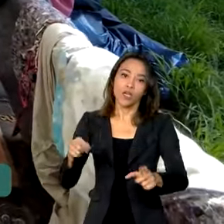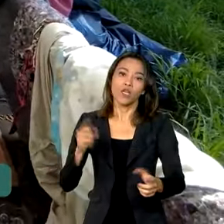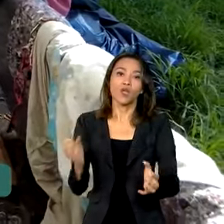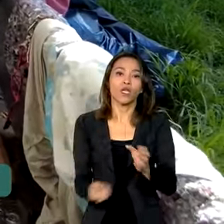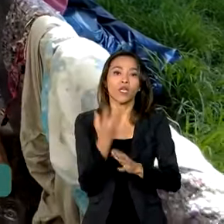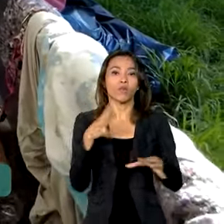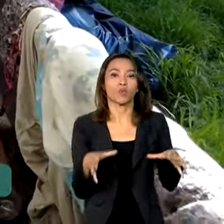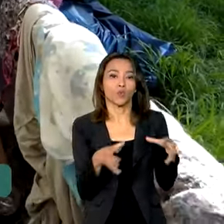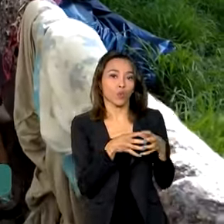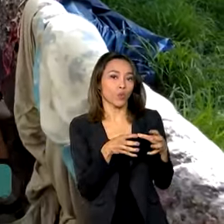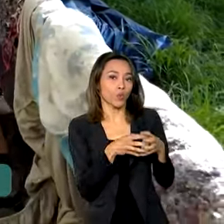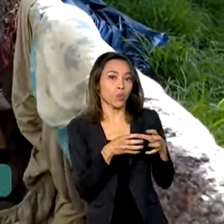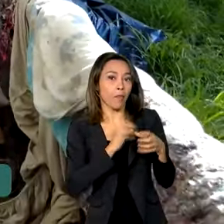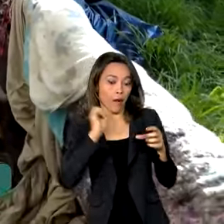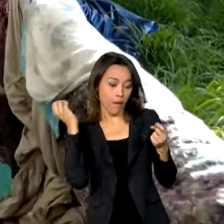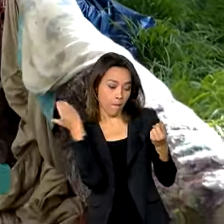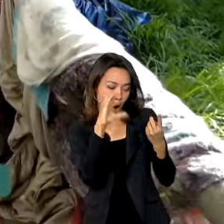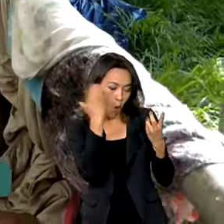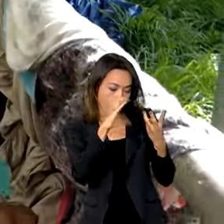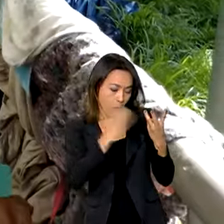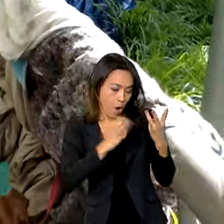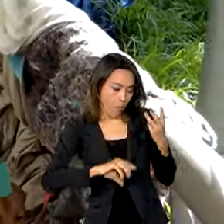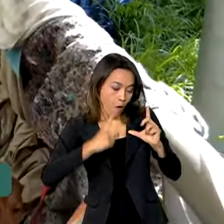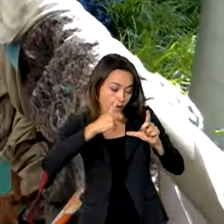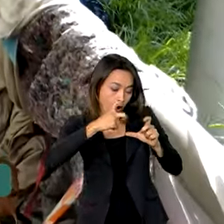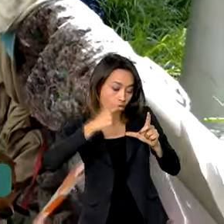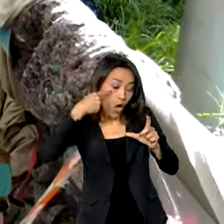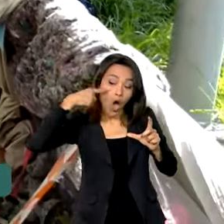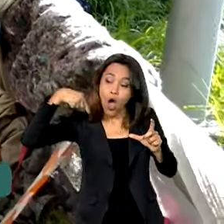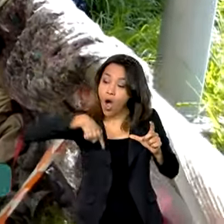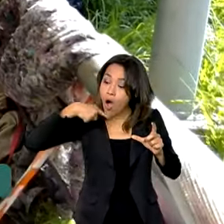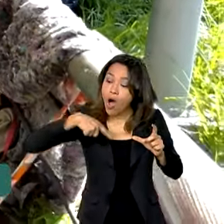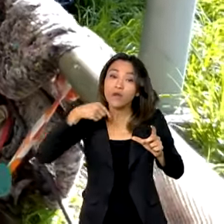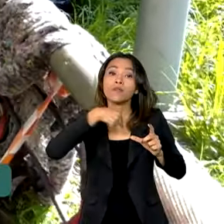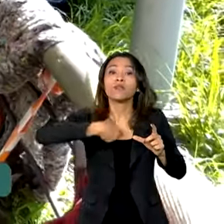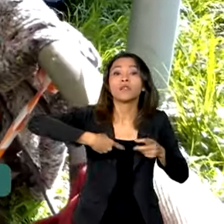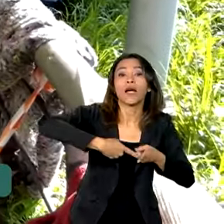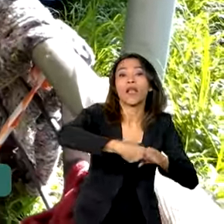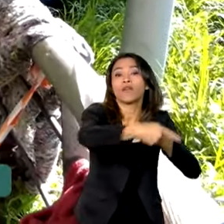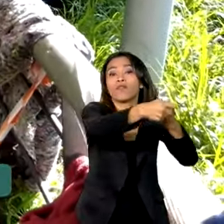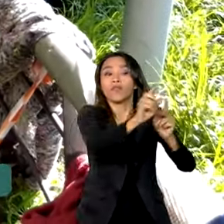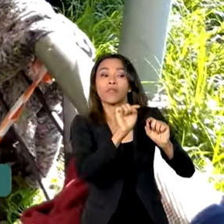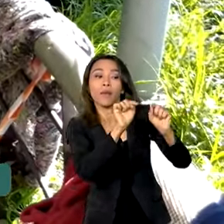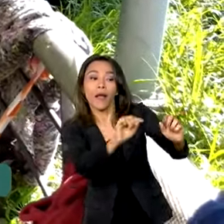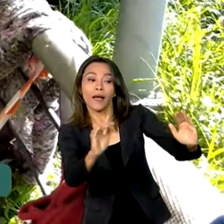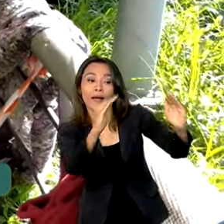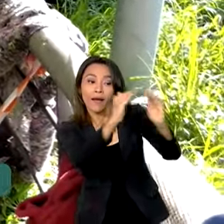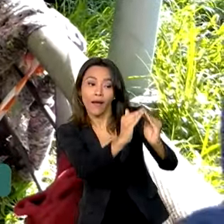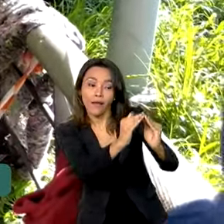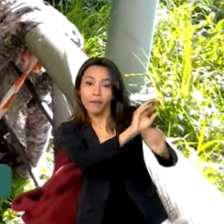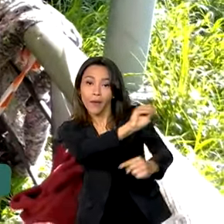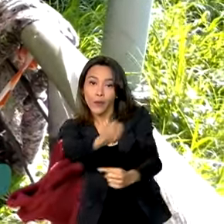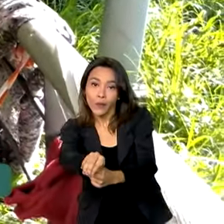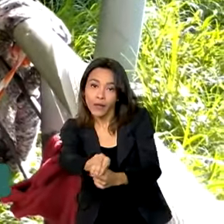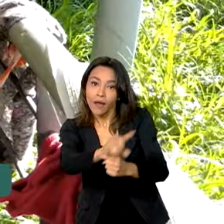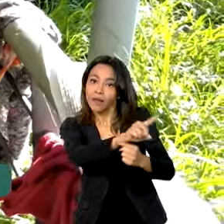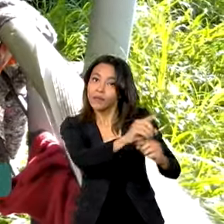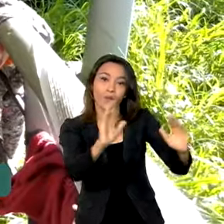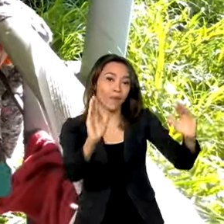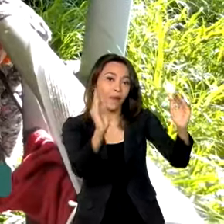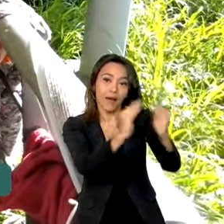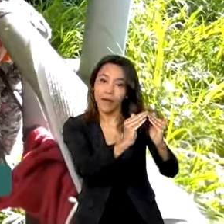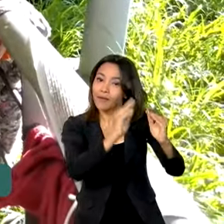entre nós para a gente mandar foto e informar que aquele animal está indo para aquele abrigo, porque não é um abrigo